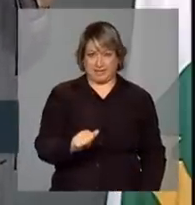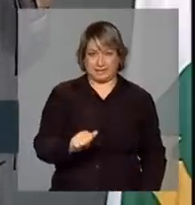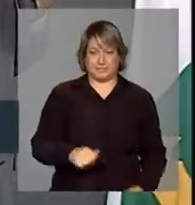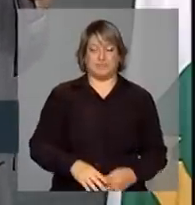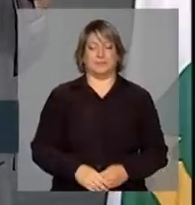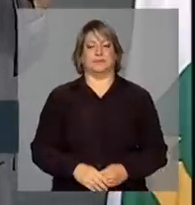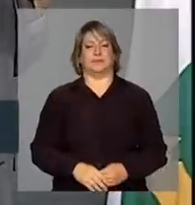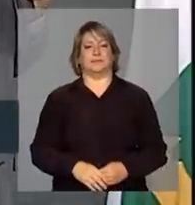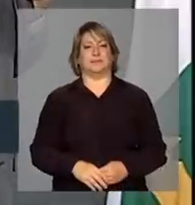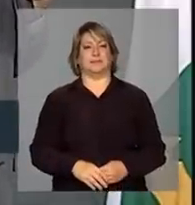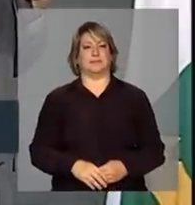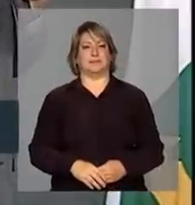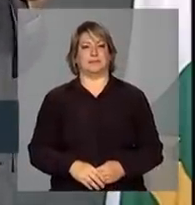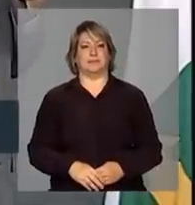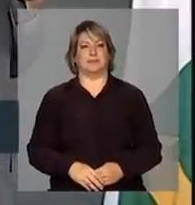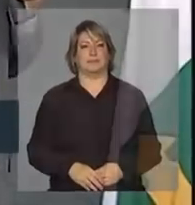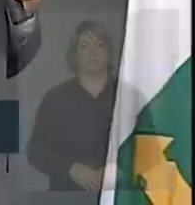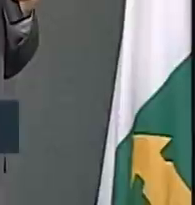então.